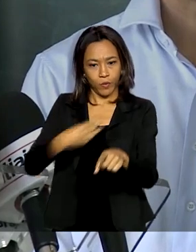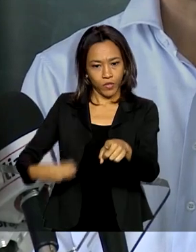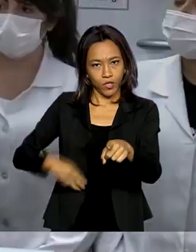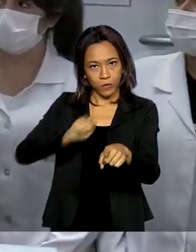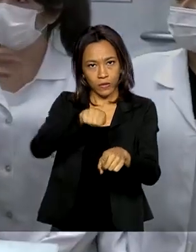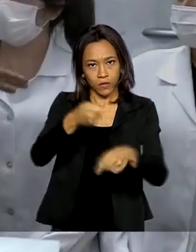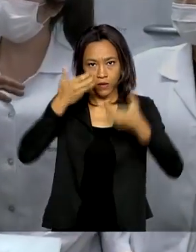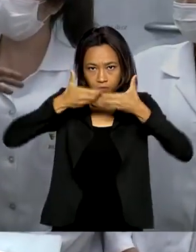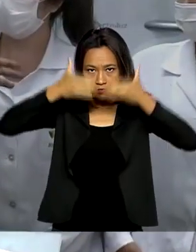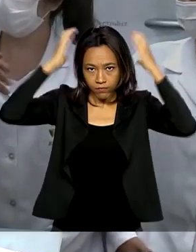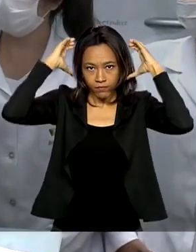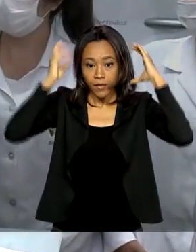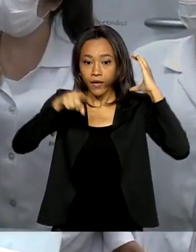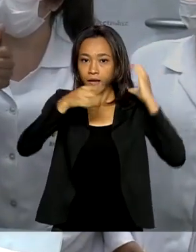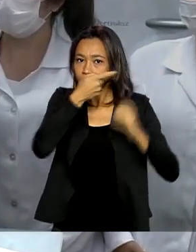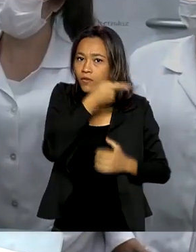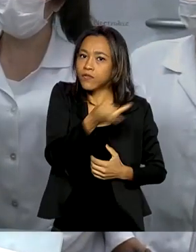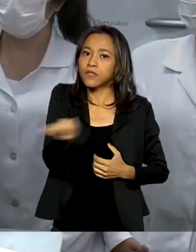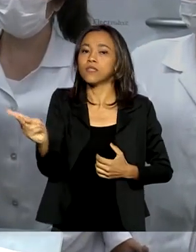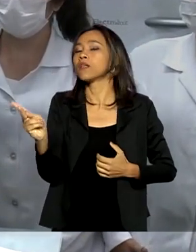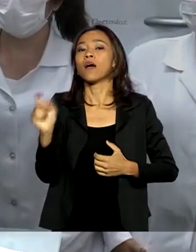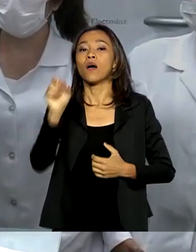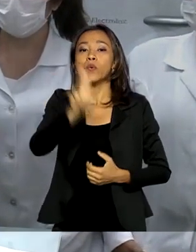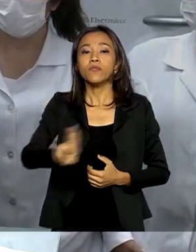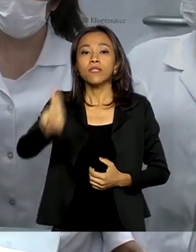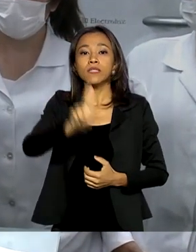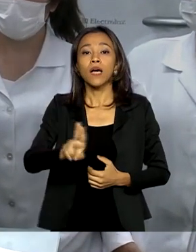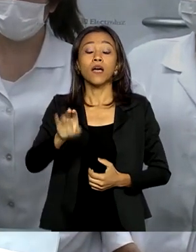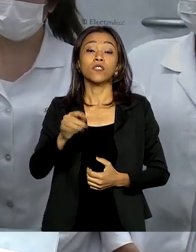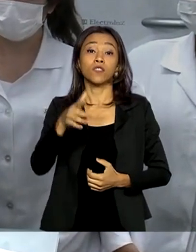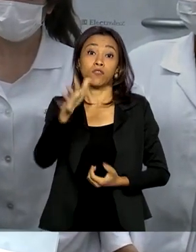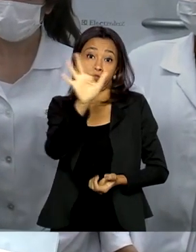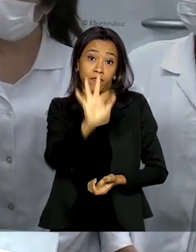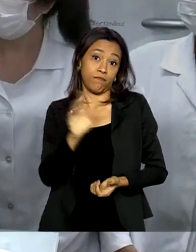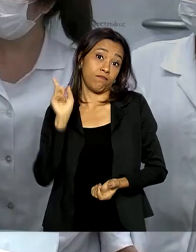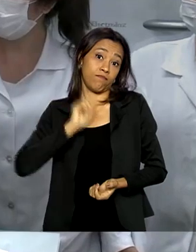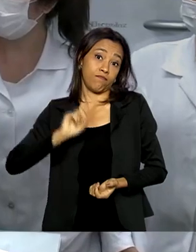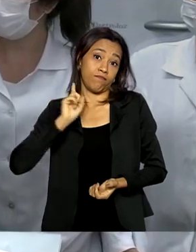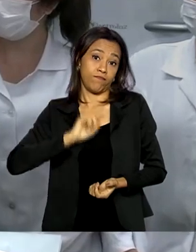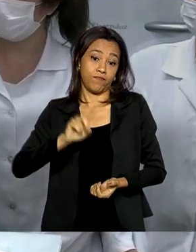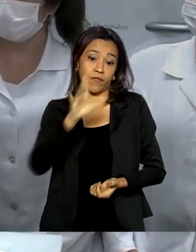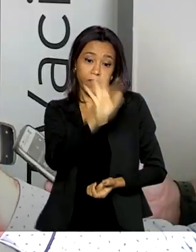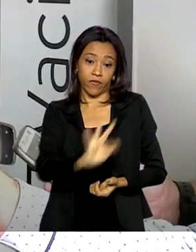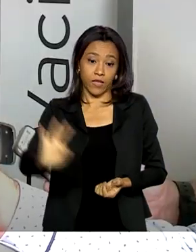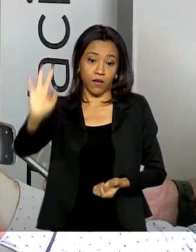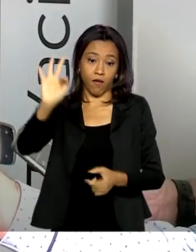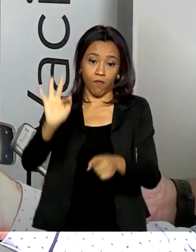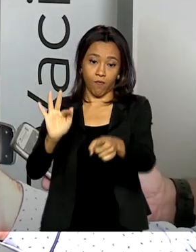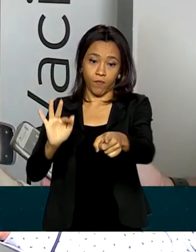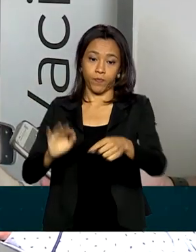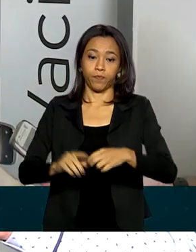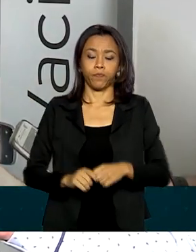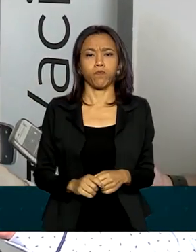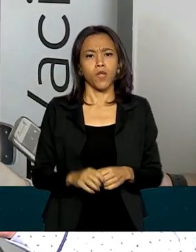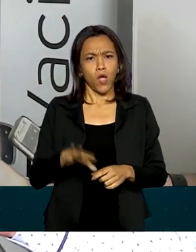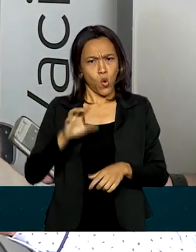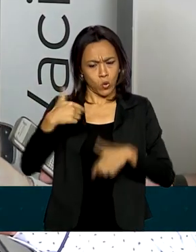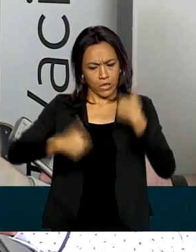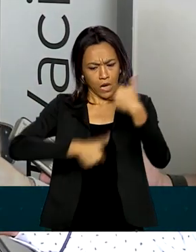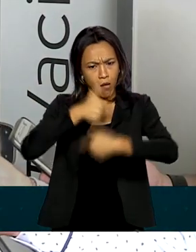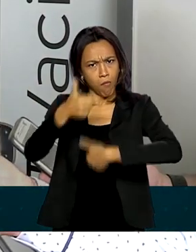Pontes, em visita técnica ao campus da Universidade Federal de Minas Gerais nesta segunda-feira. O trabalho que eles fazem aqui,